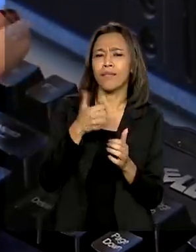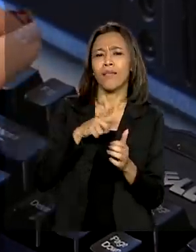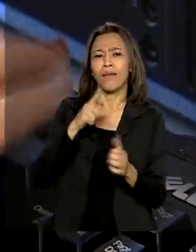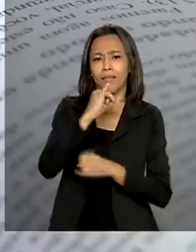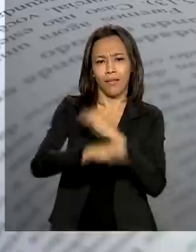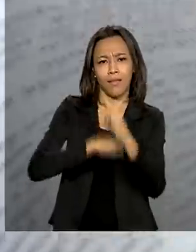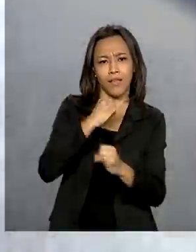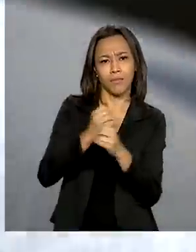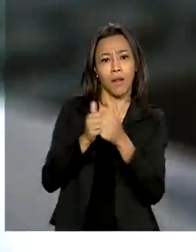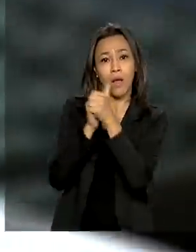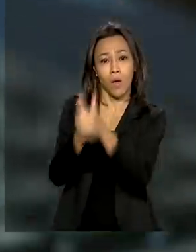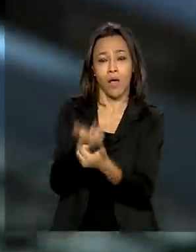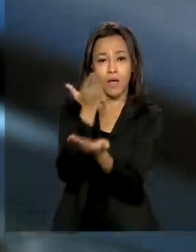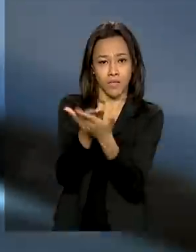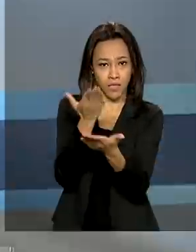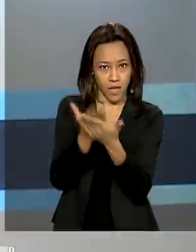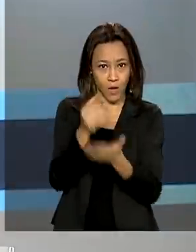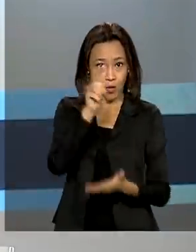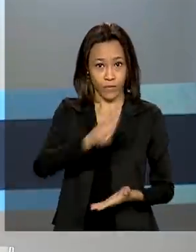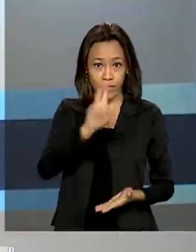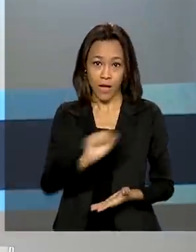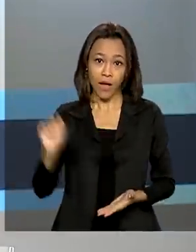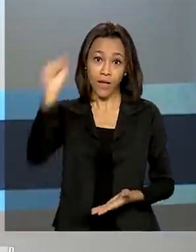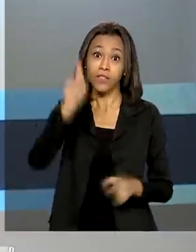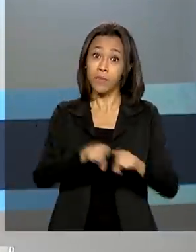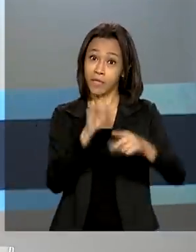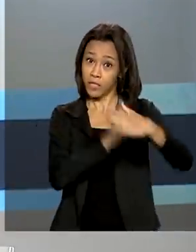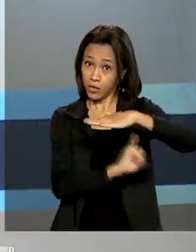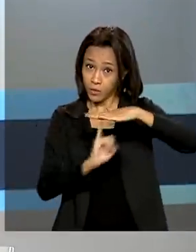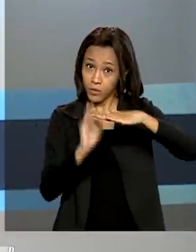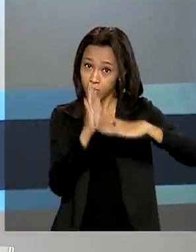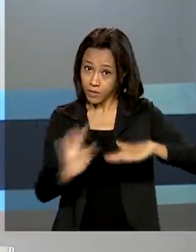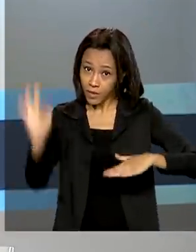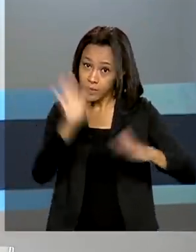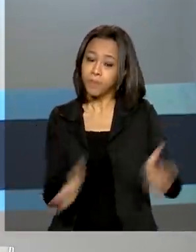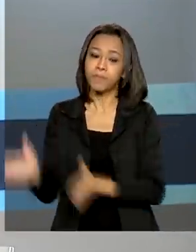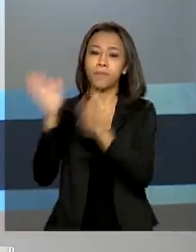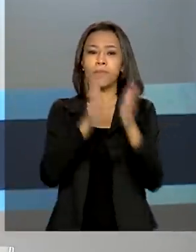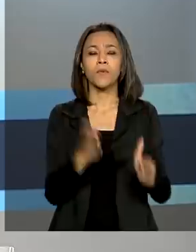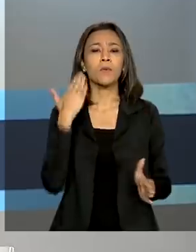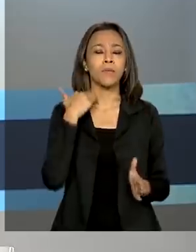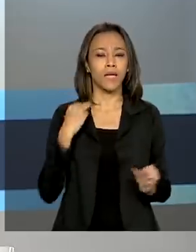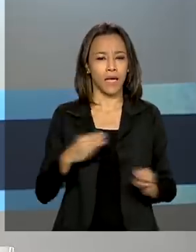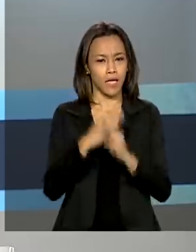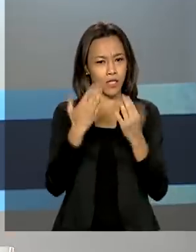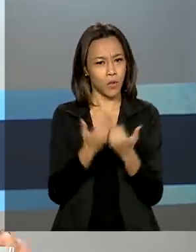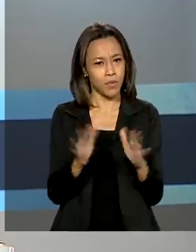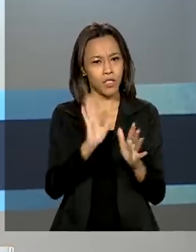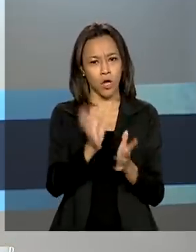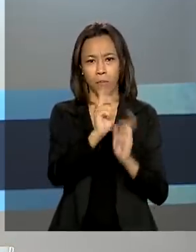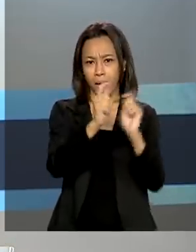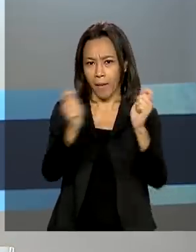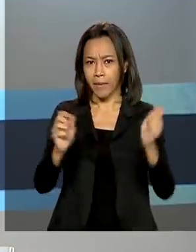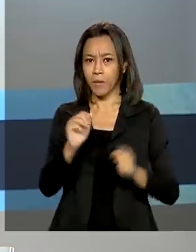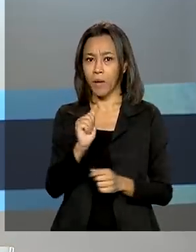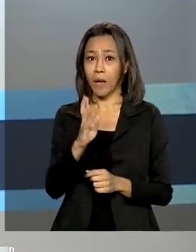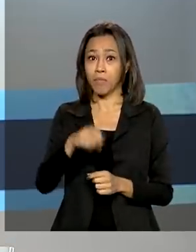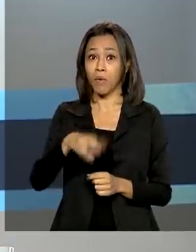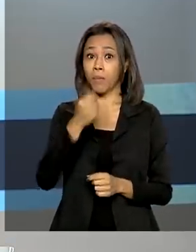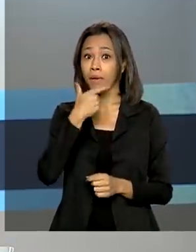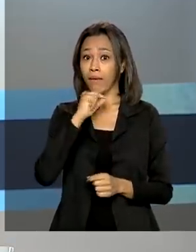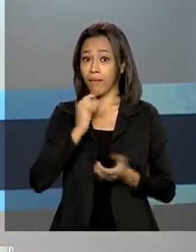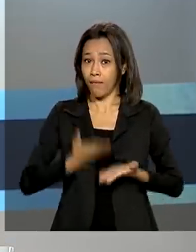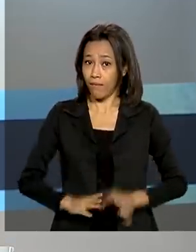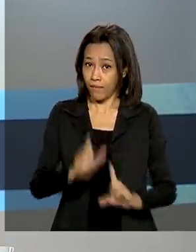universidades e institutos federais. Caixa inicia o pagamento do abono salarial para trabalhadores nascidos em agosto.